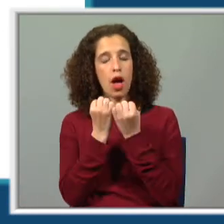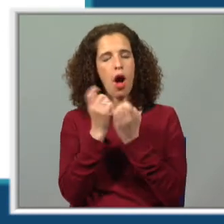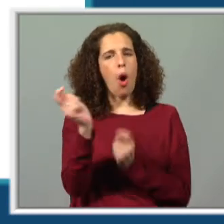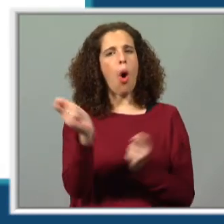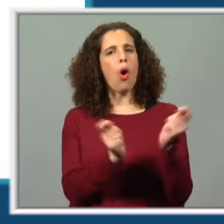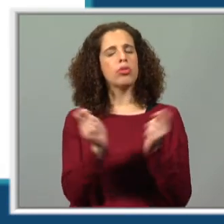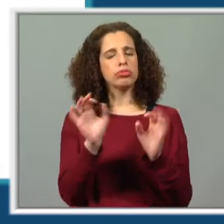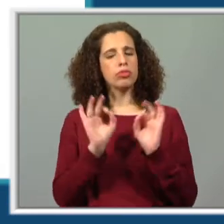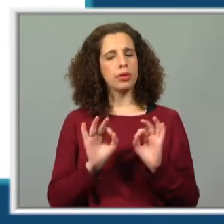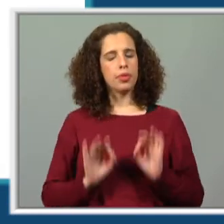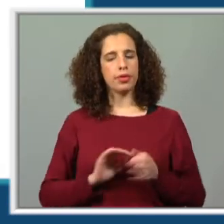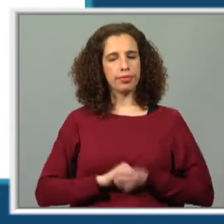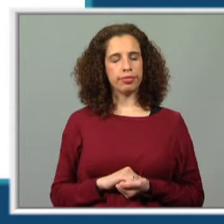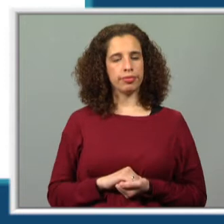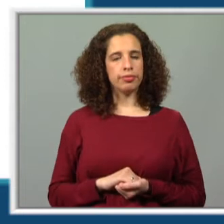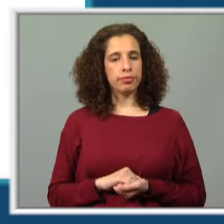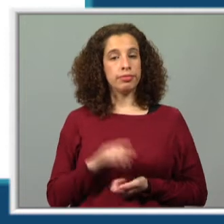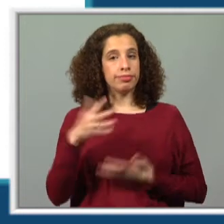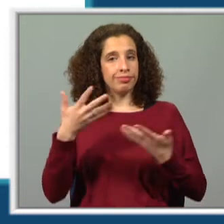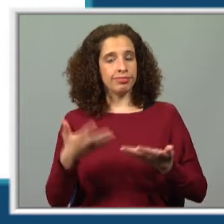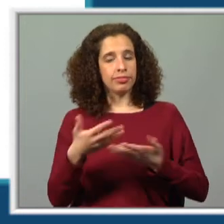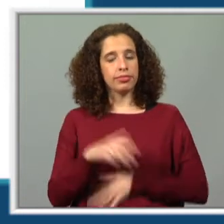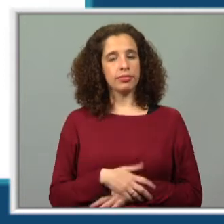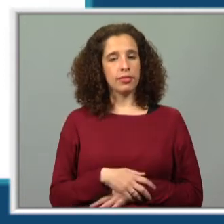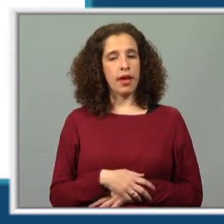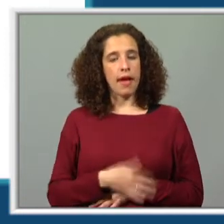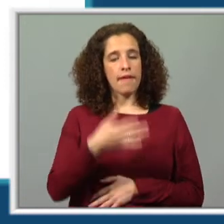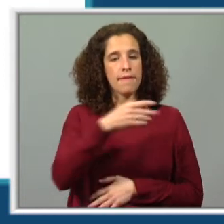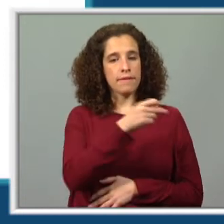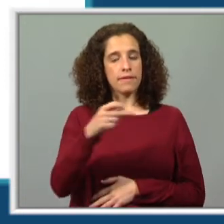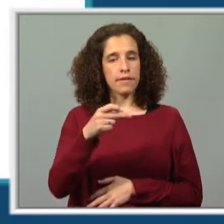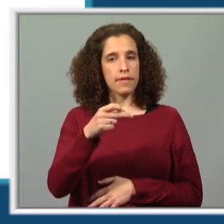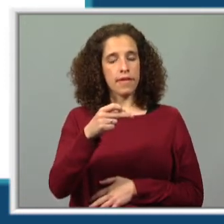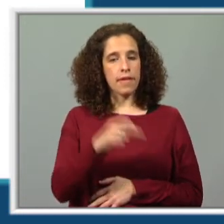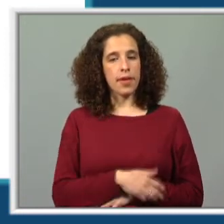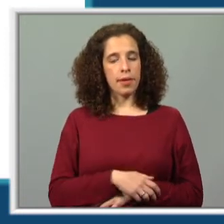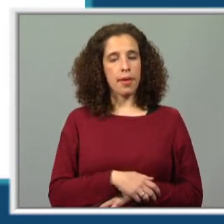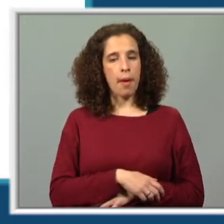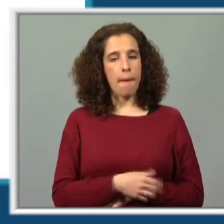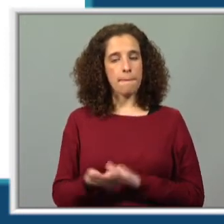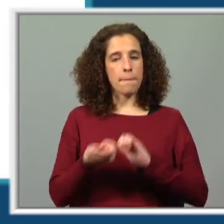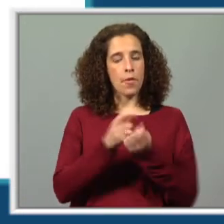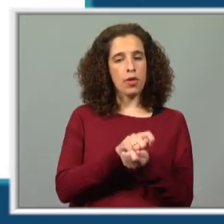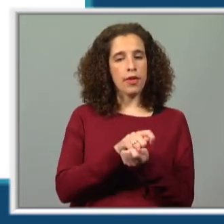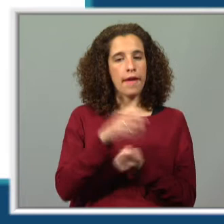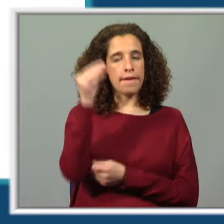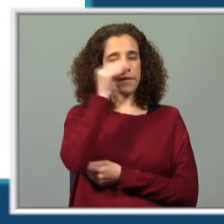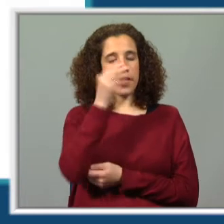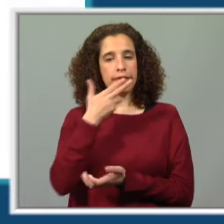organizada e assim a nossa afirmação passa de falsa a